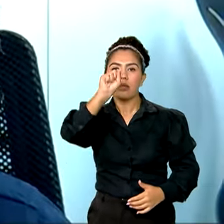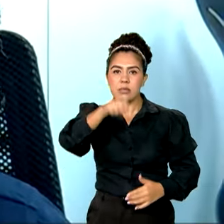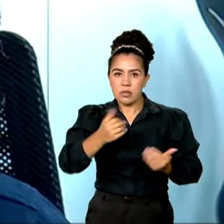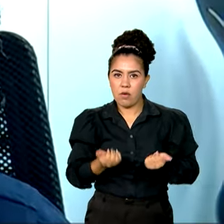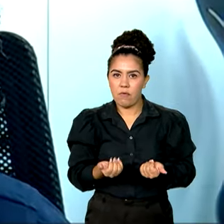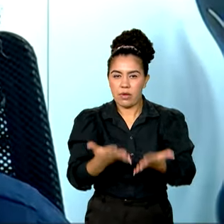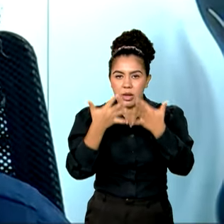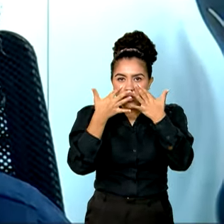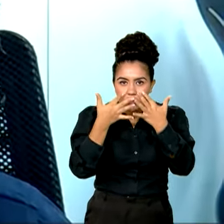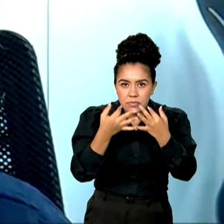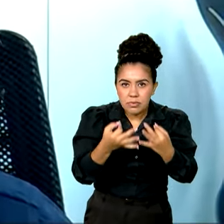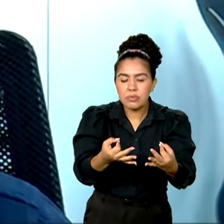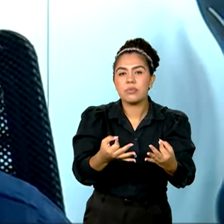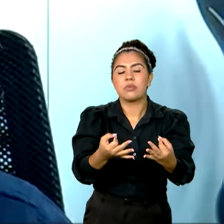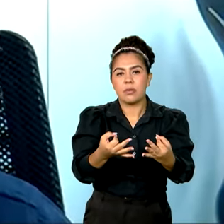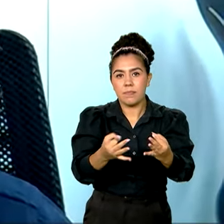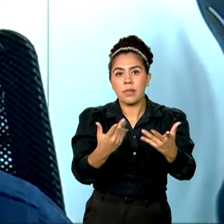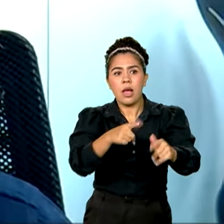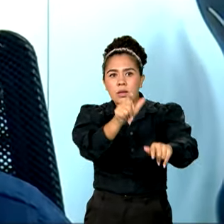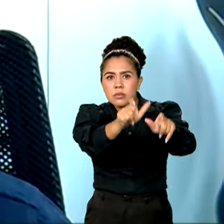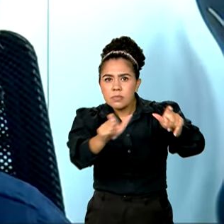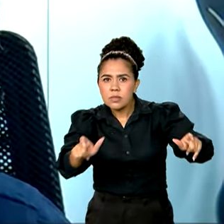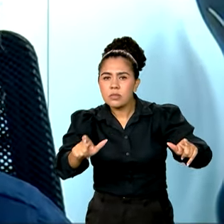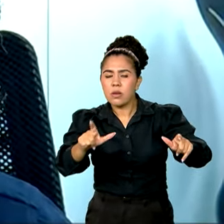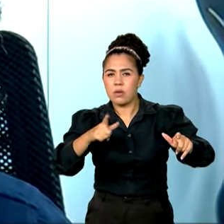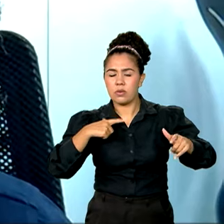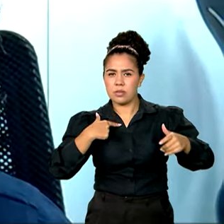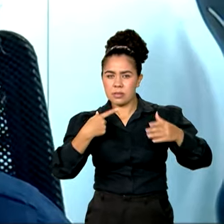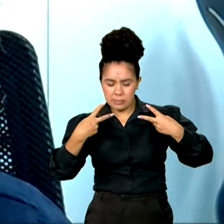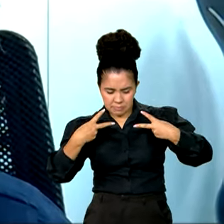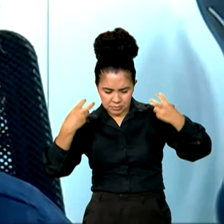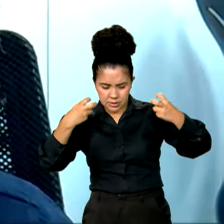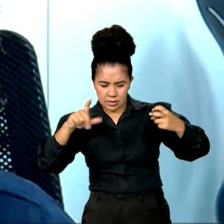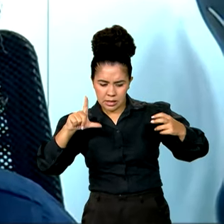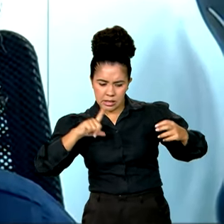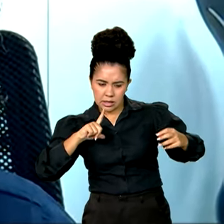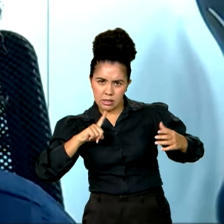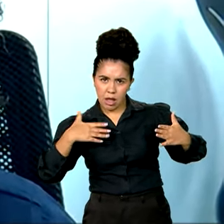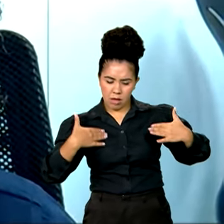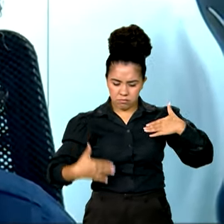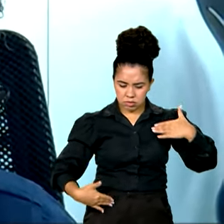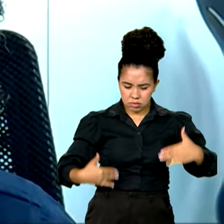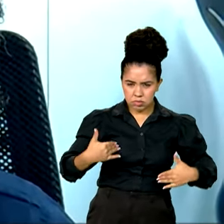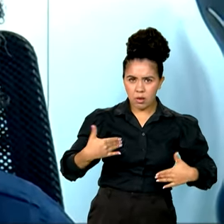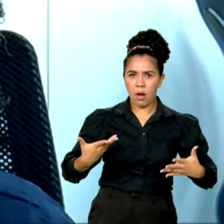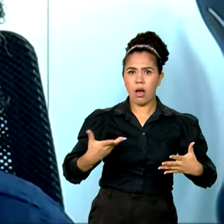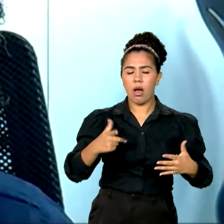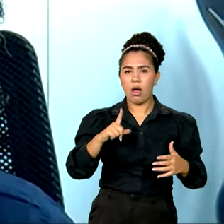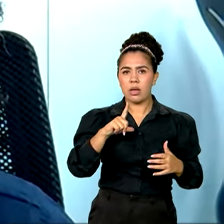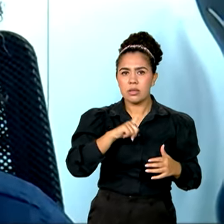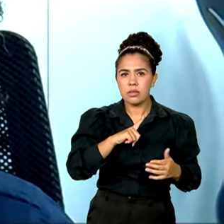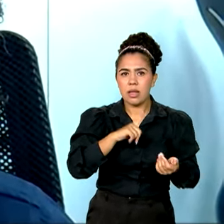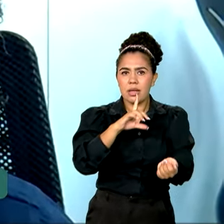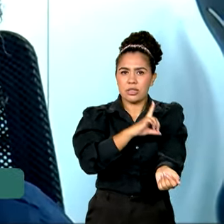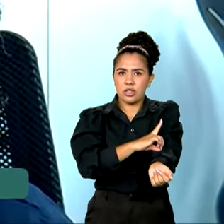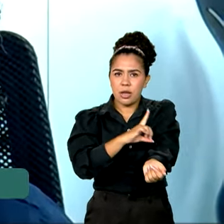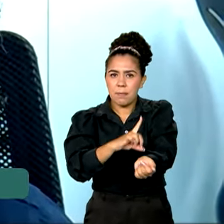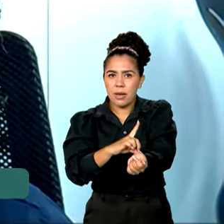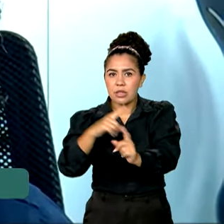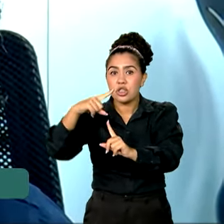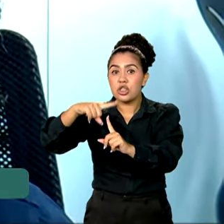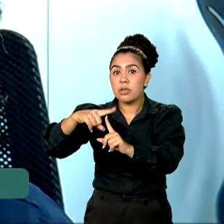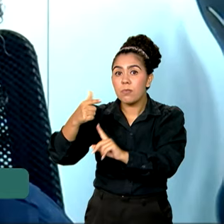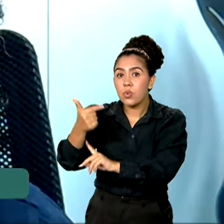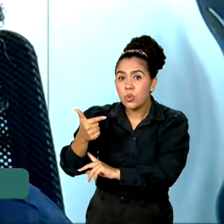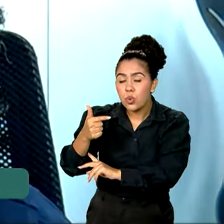que podem estar apresentando algum sinal e sintoma, né, relacionado à diabetes tipo 2, o